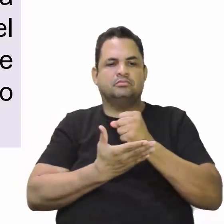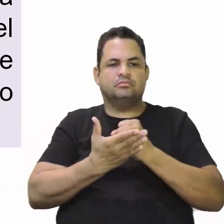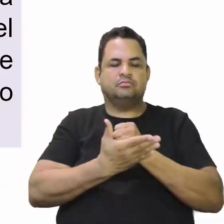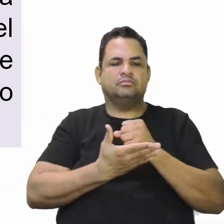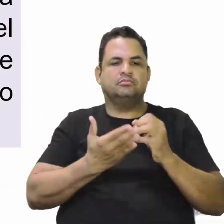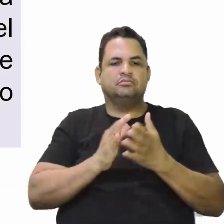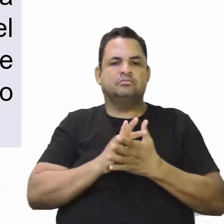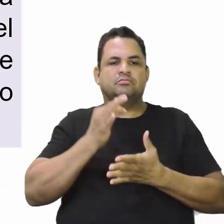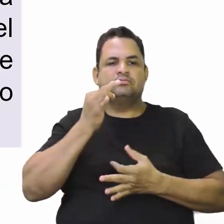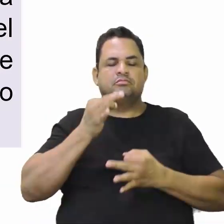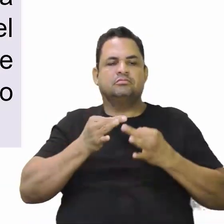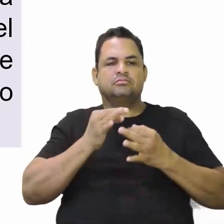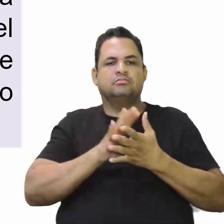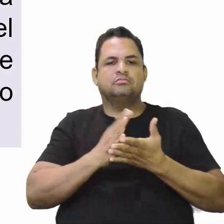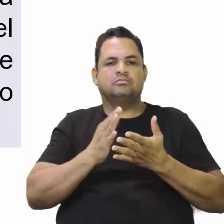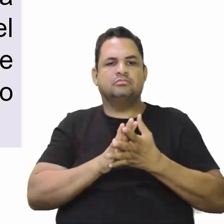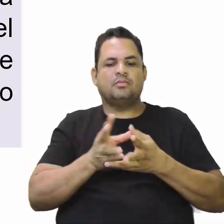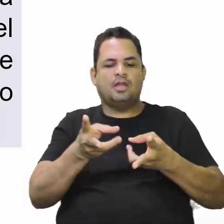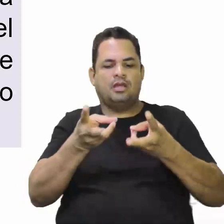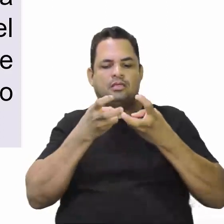na mineração.